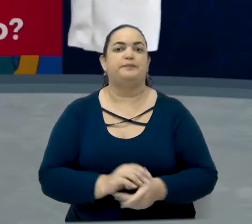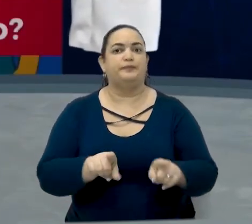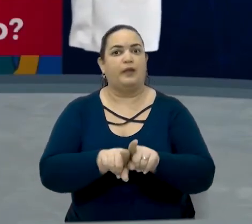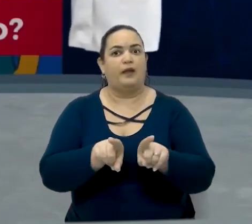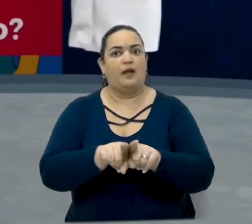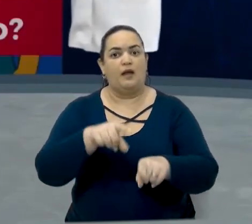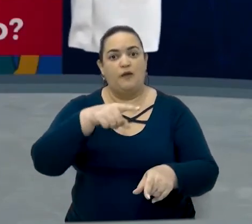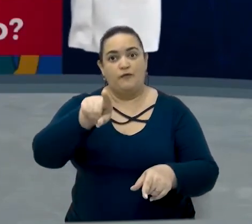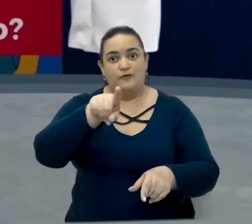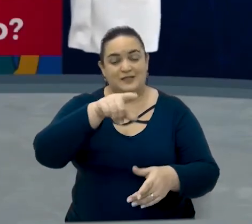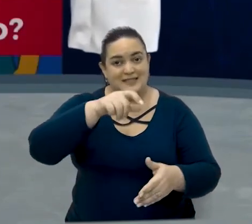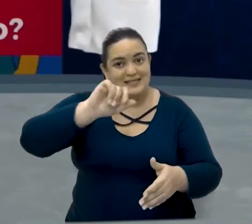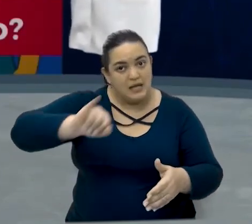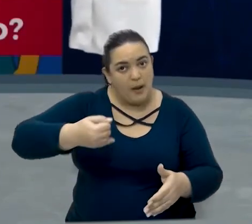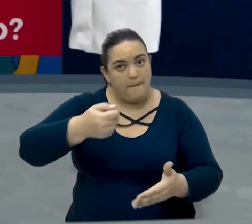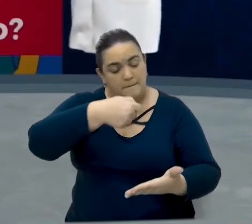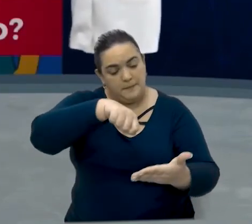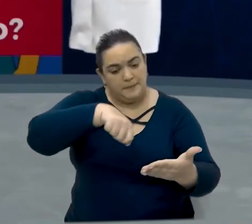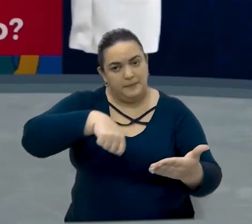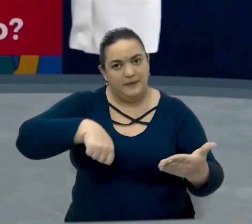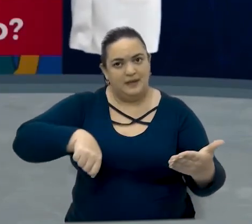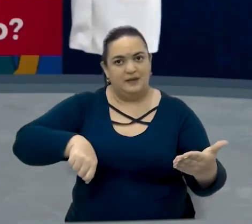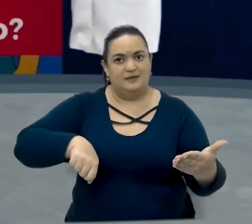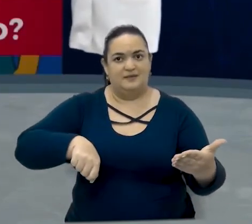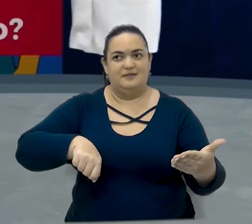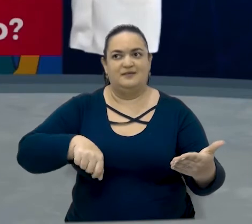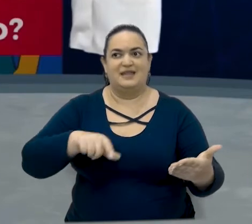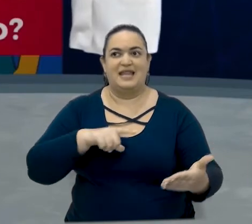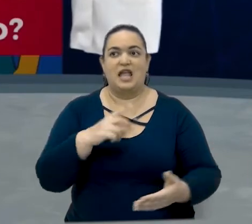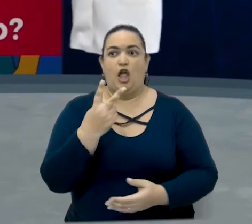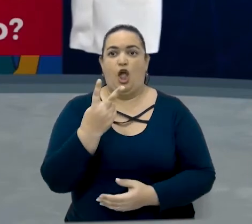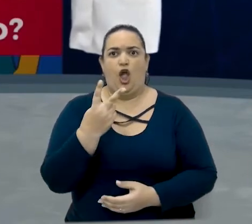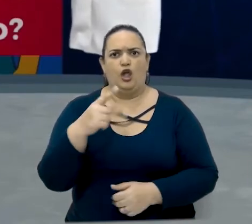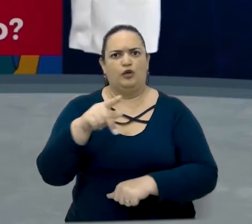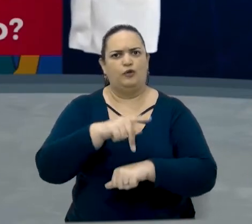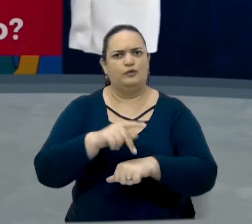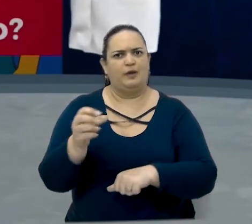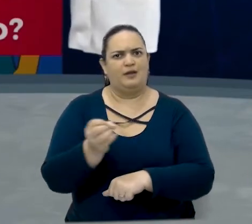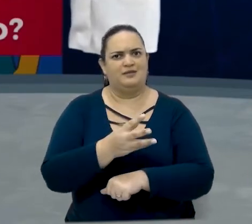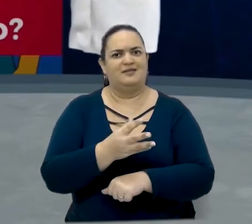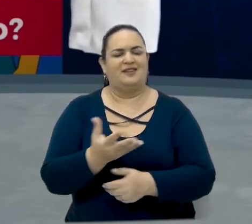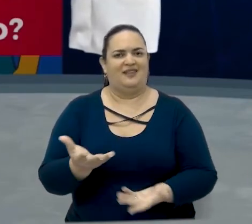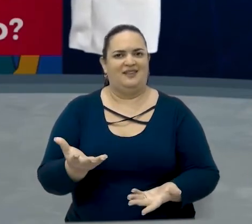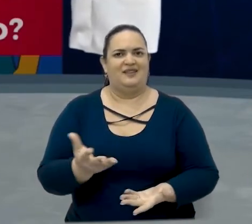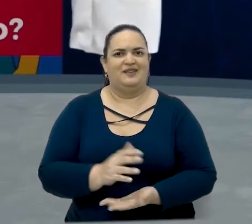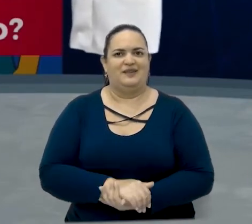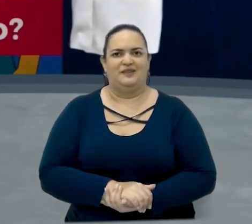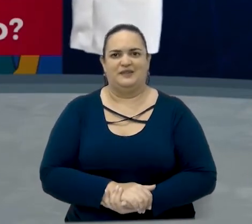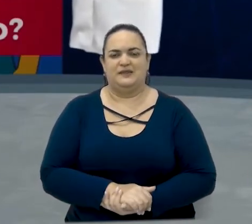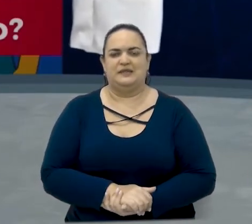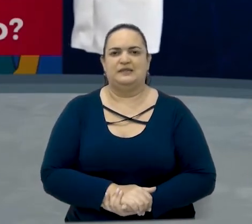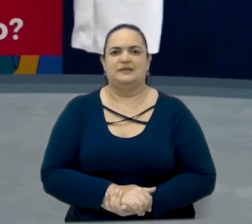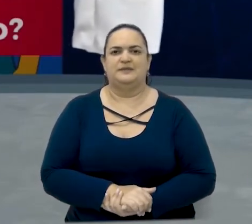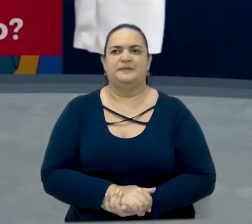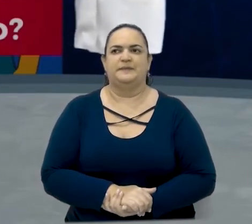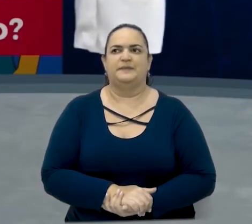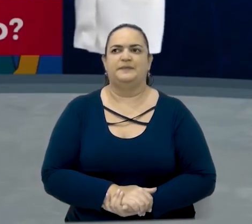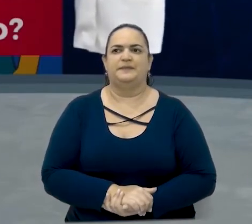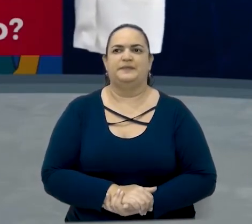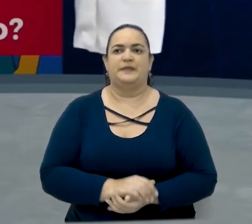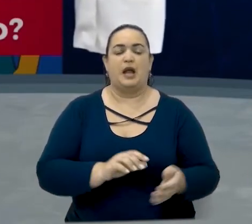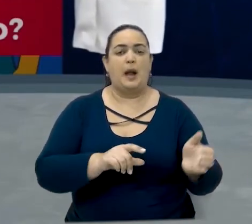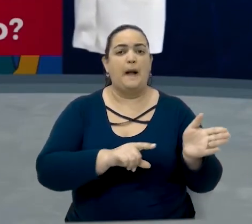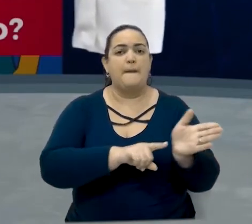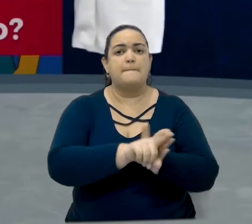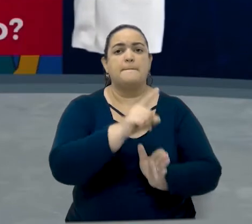vocês anotarem, não é? Porque nós temos aí mais dois países que foram apresentados junto com as suas nacionalidades, não foi isso? Então a primeira